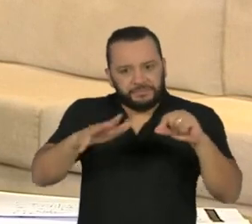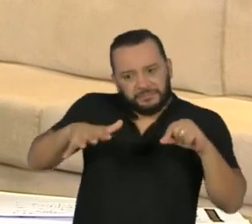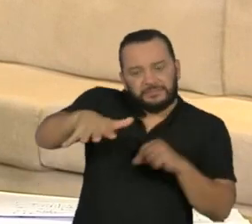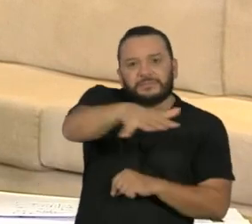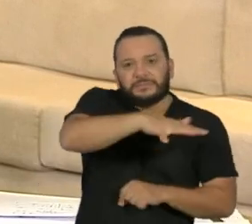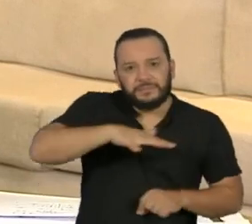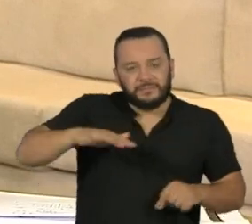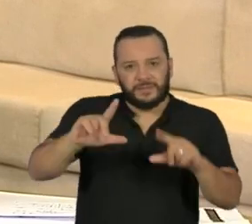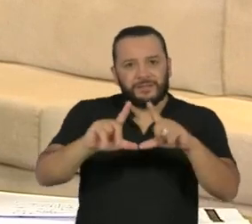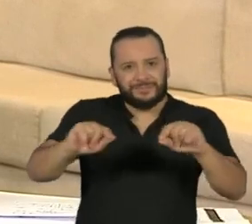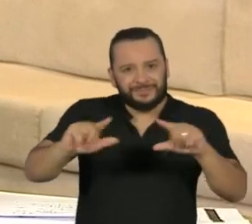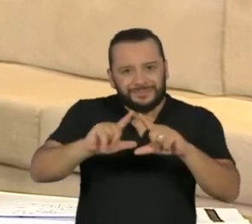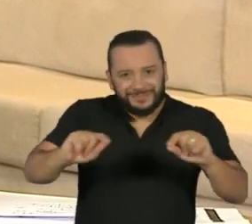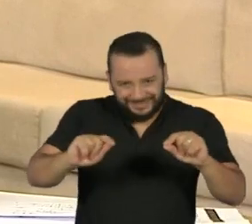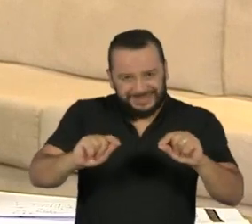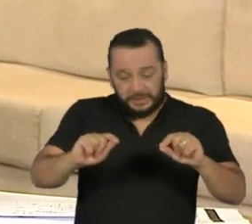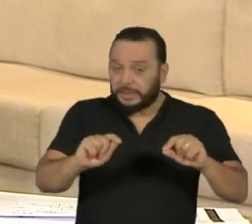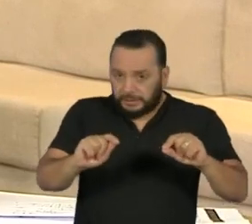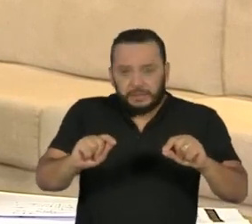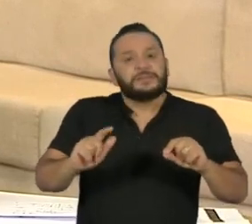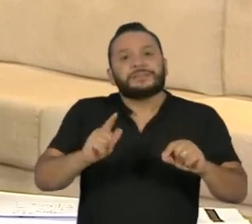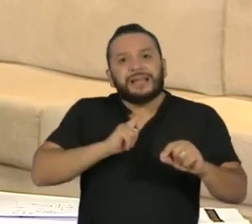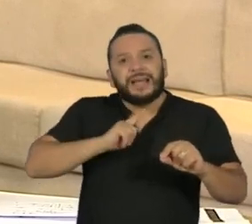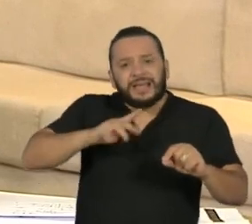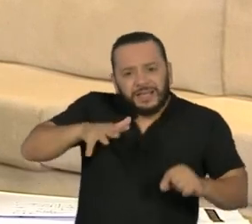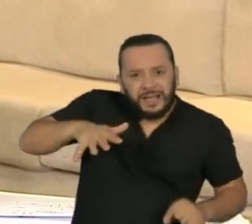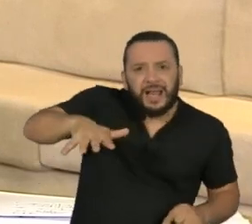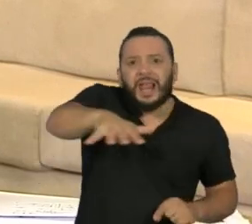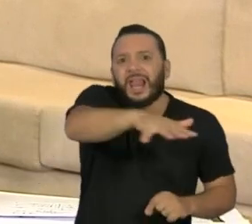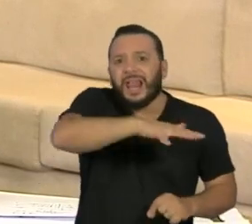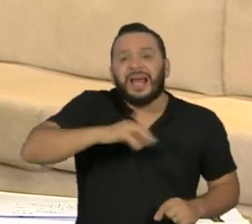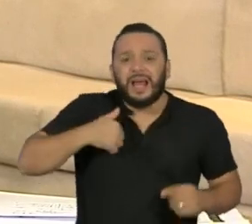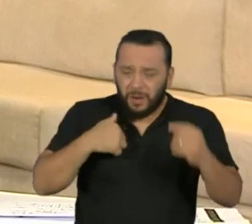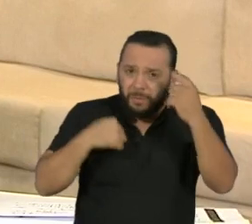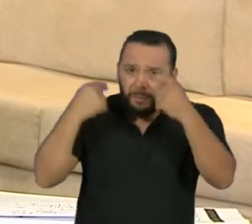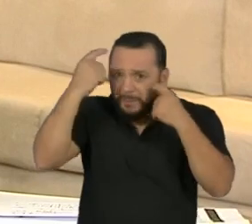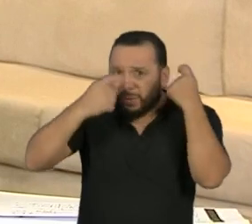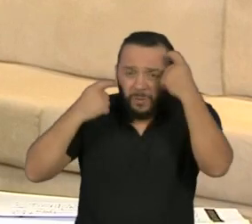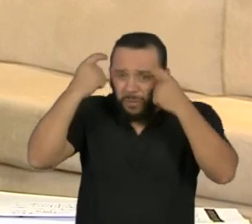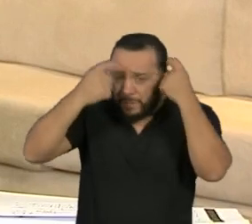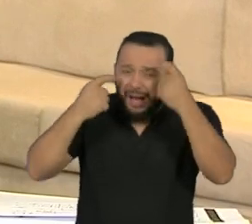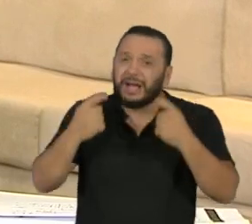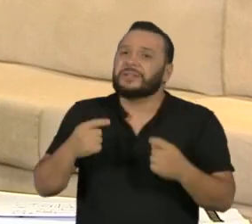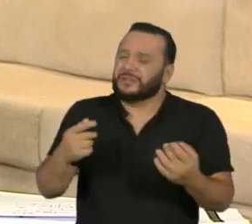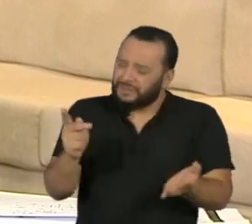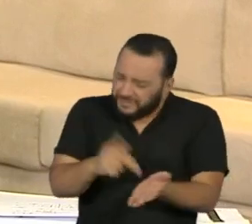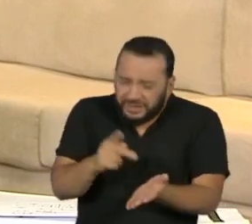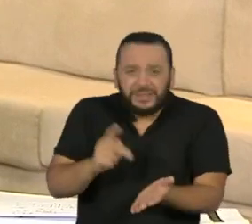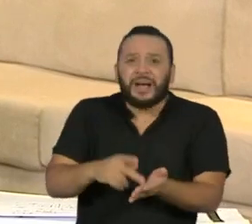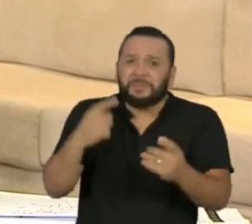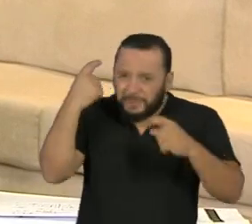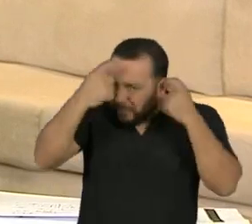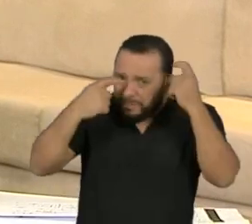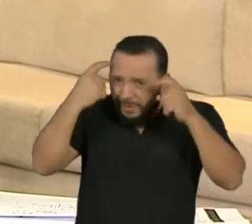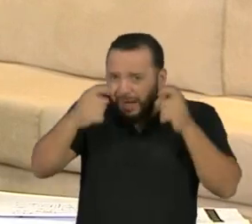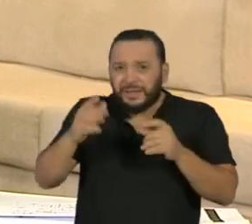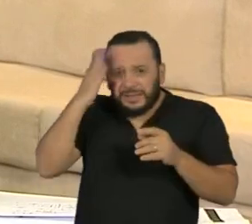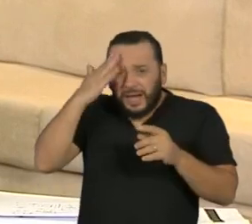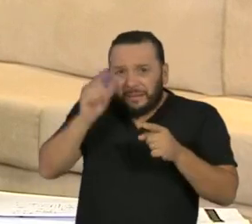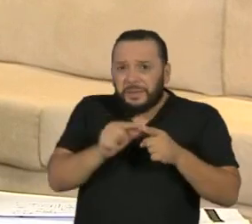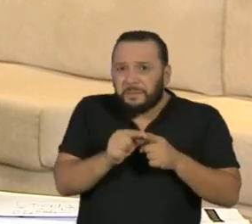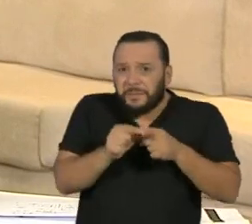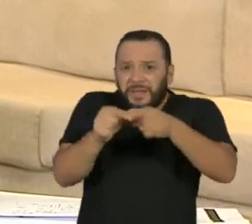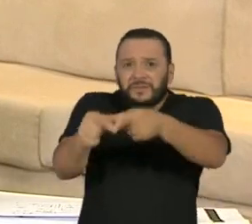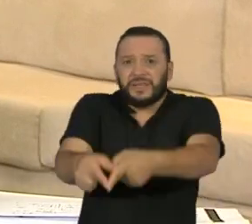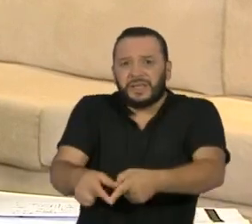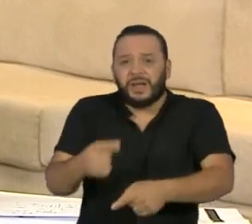indiscutivelmente, a região que eu mais me preocupo com ela é meu tendão de Aquiles, ali. Aquela região, 1 milhão e